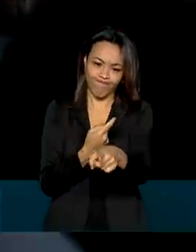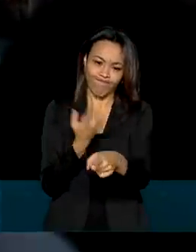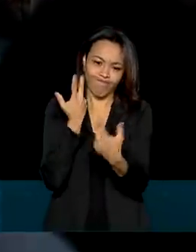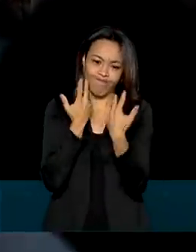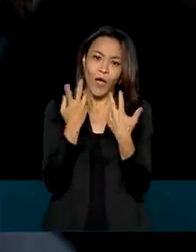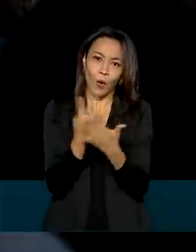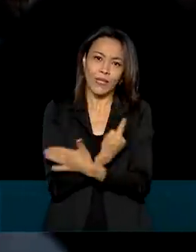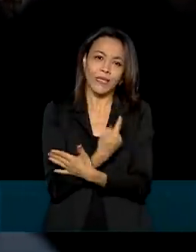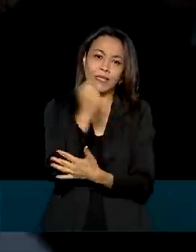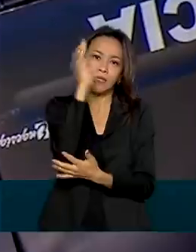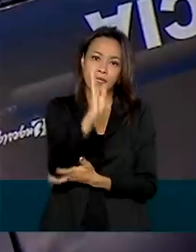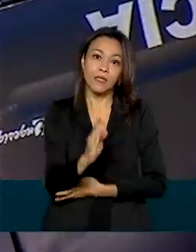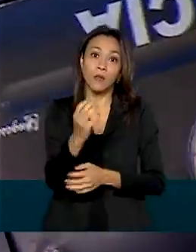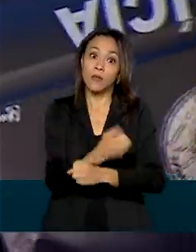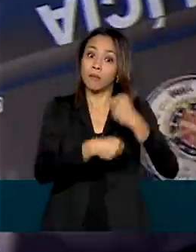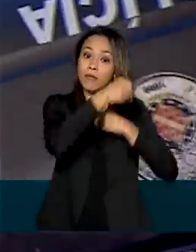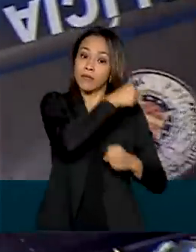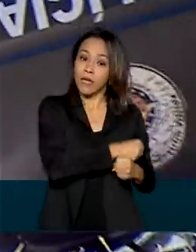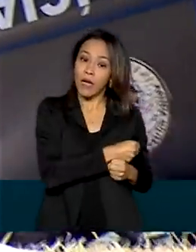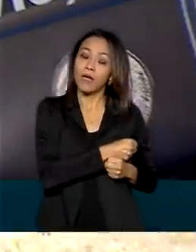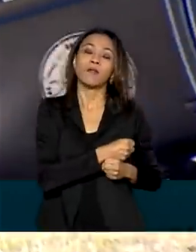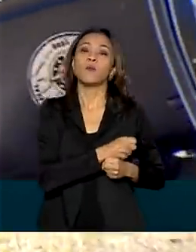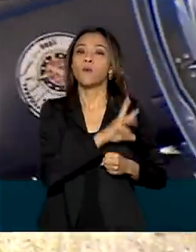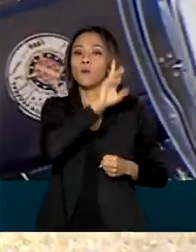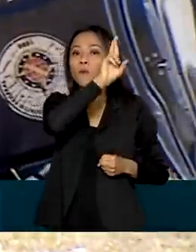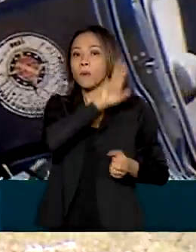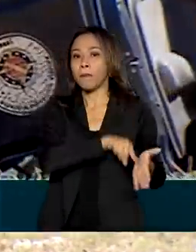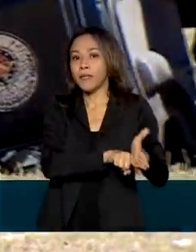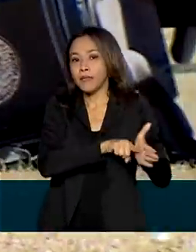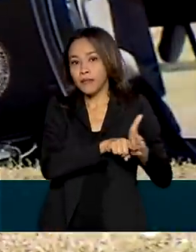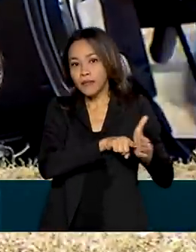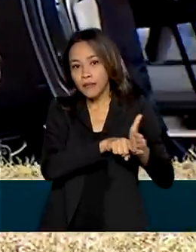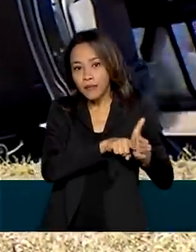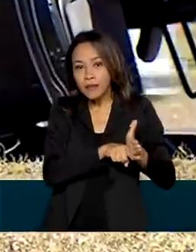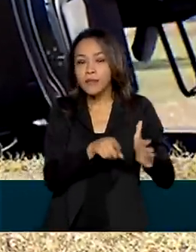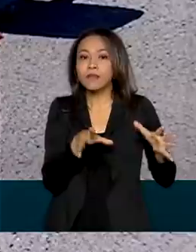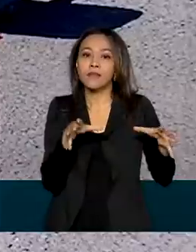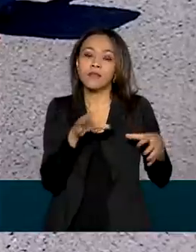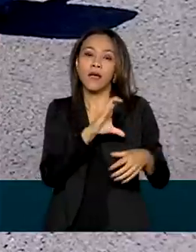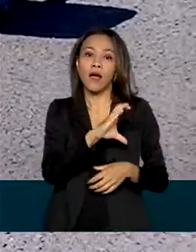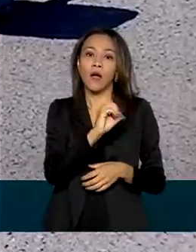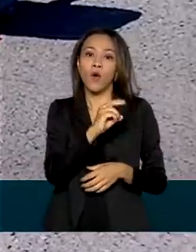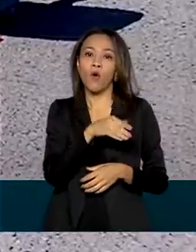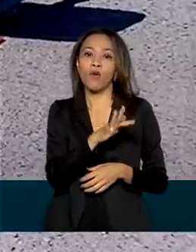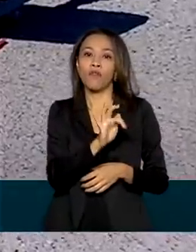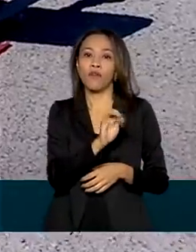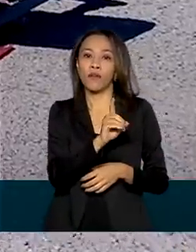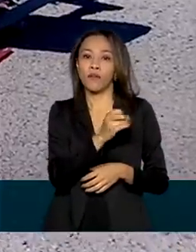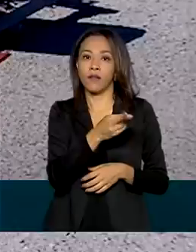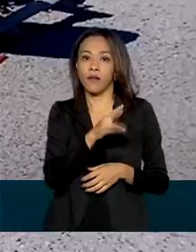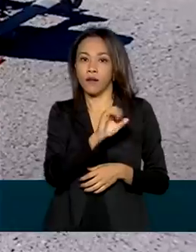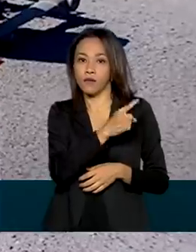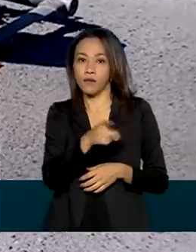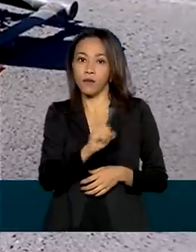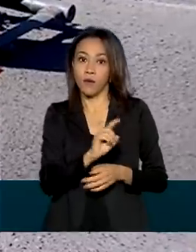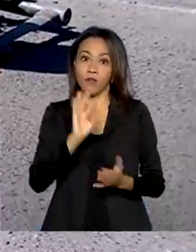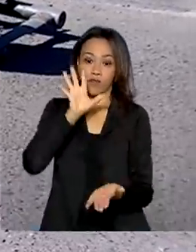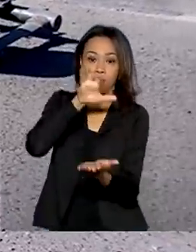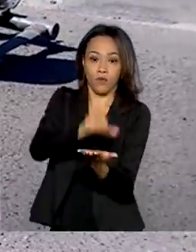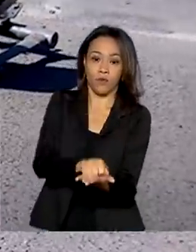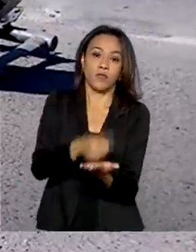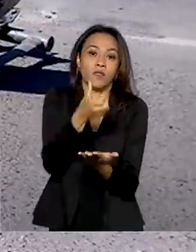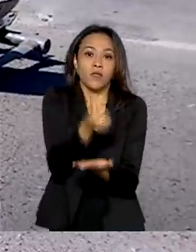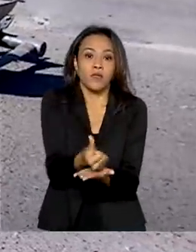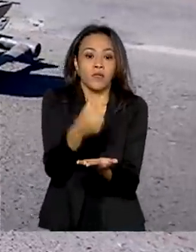país. Só no ano passado, segundo pesquisa da Confederação Nacional dos Transportes, foram registrados 63 mil